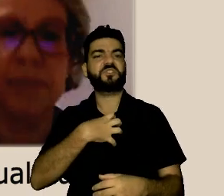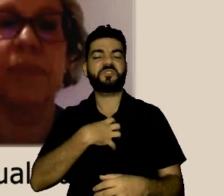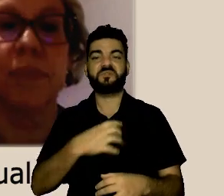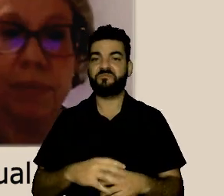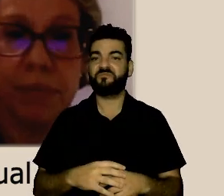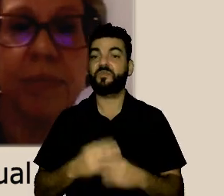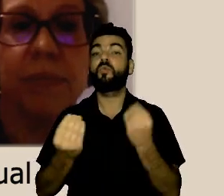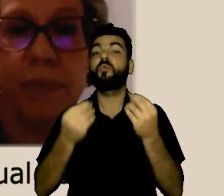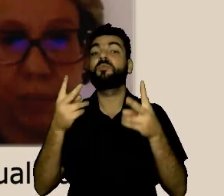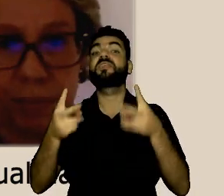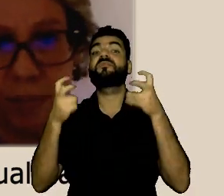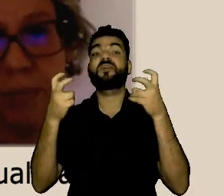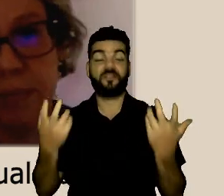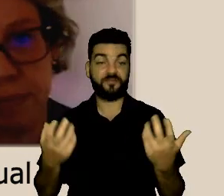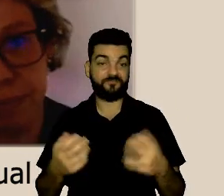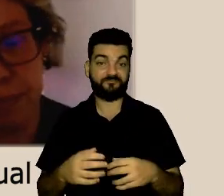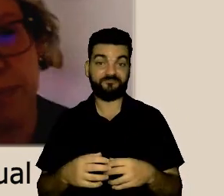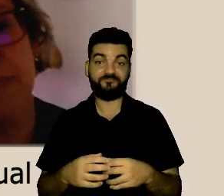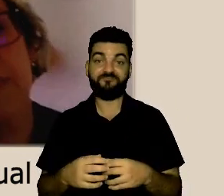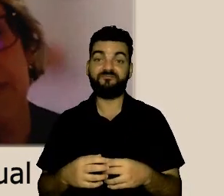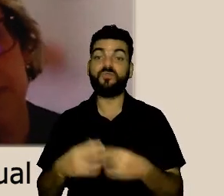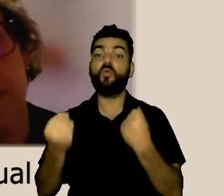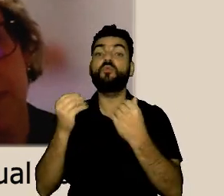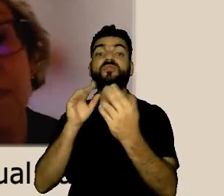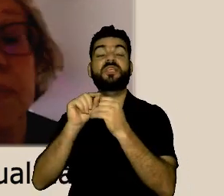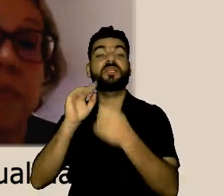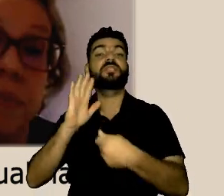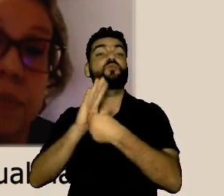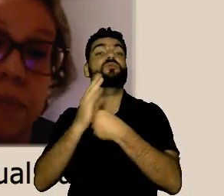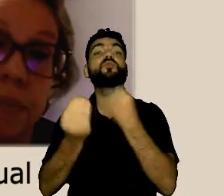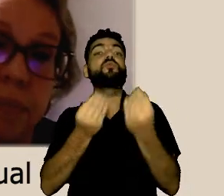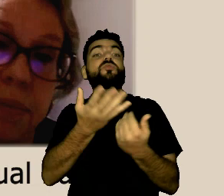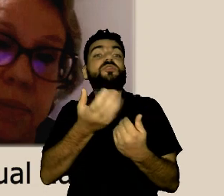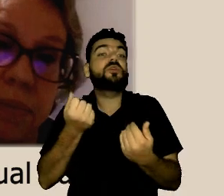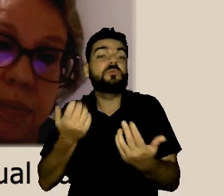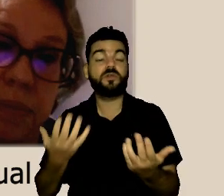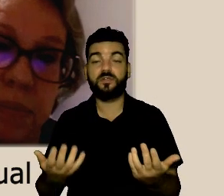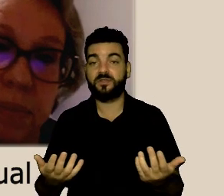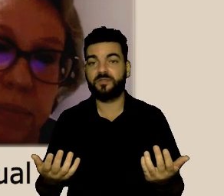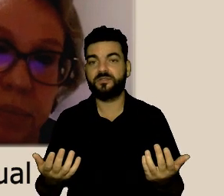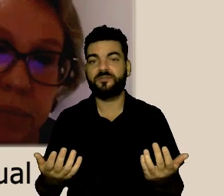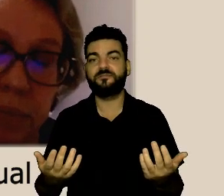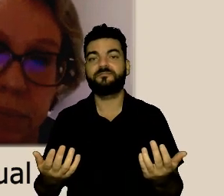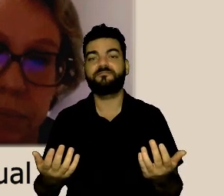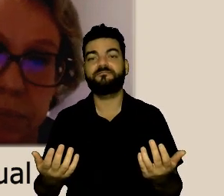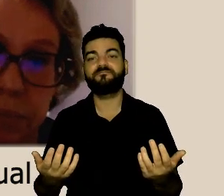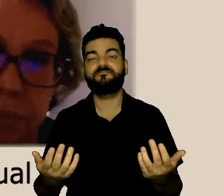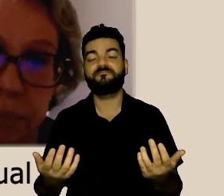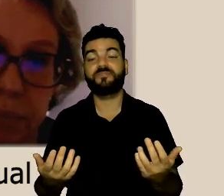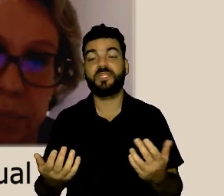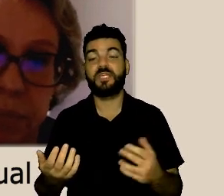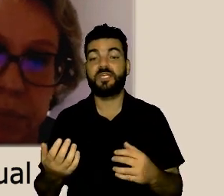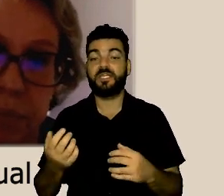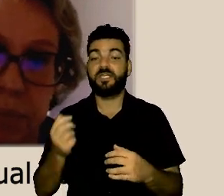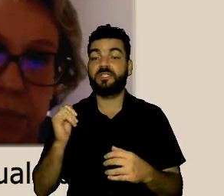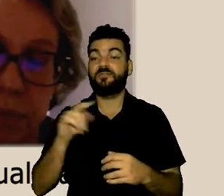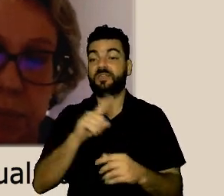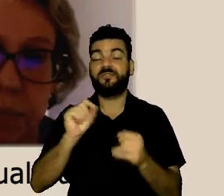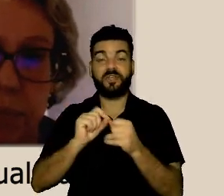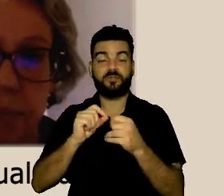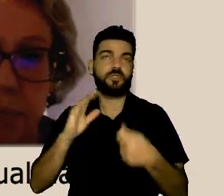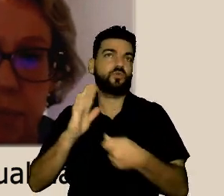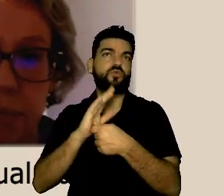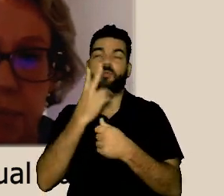chamar as pessoas para fazerem as denúncias, e se você faz uma denúncia totalmente